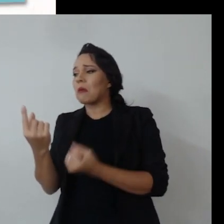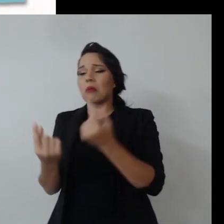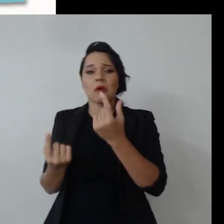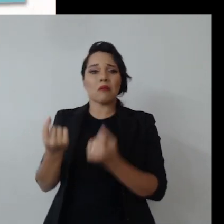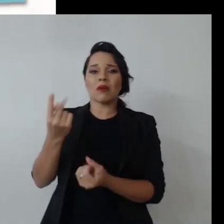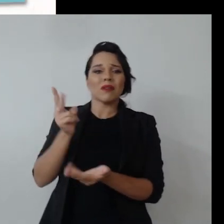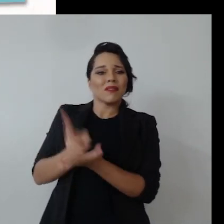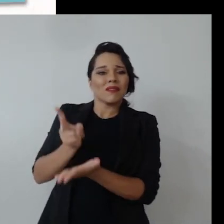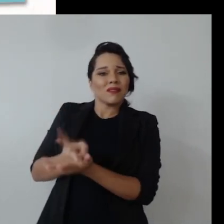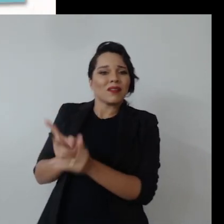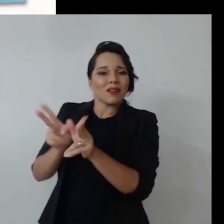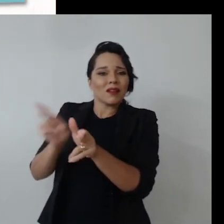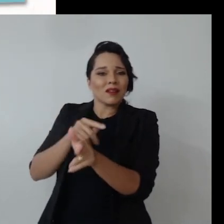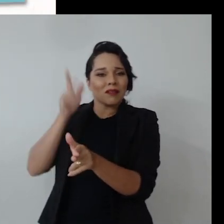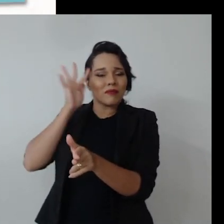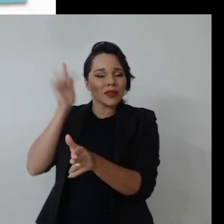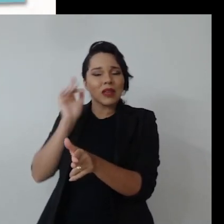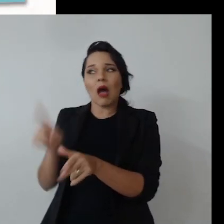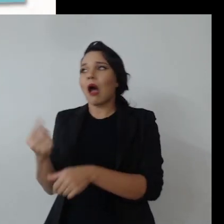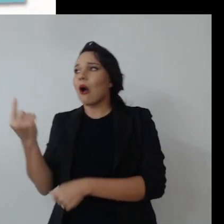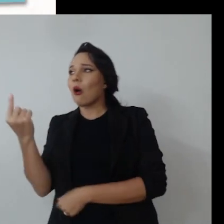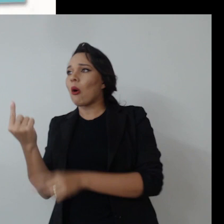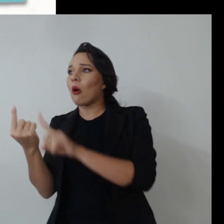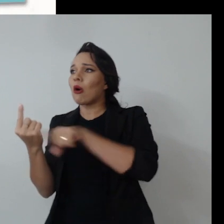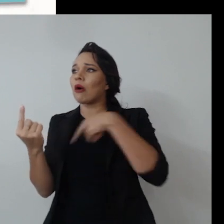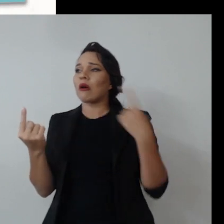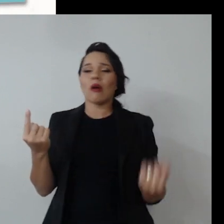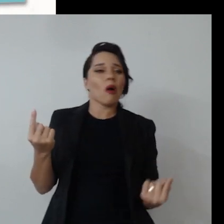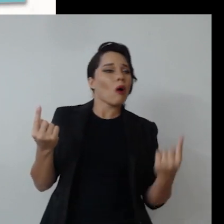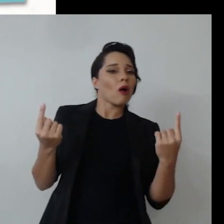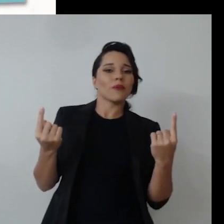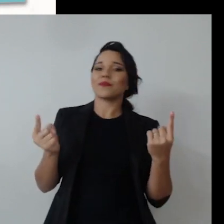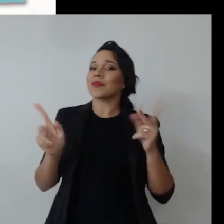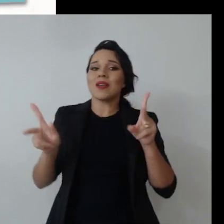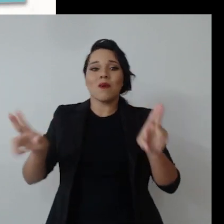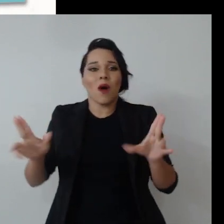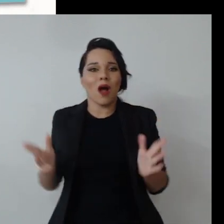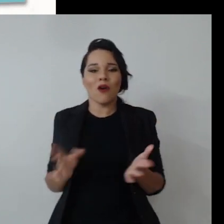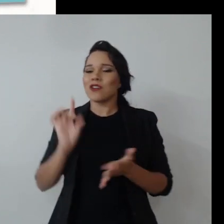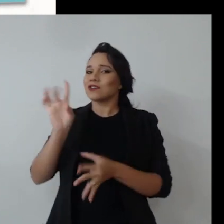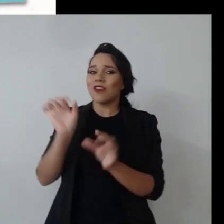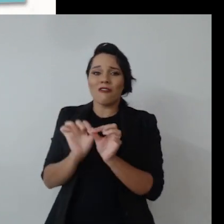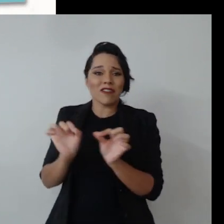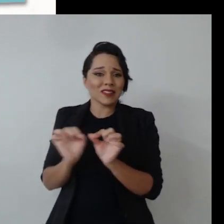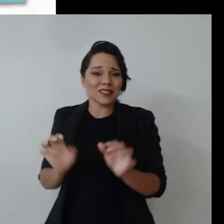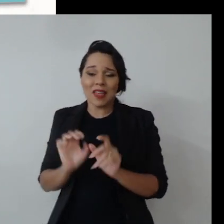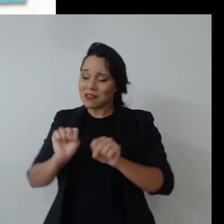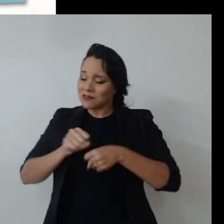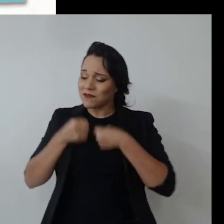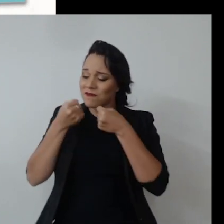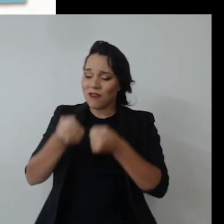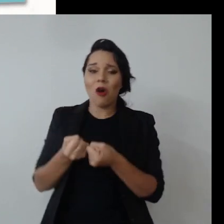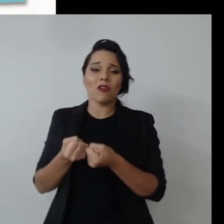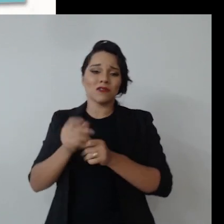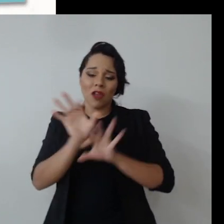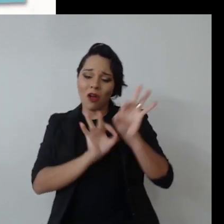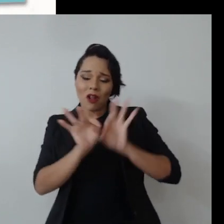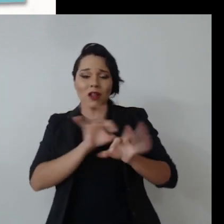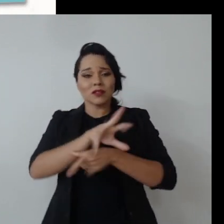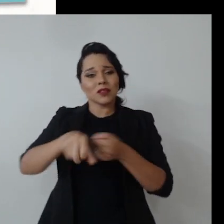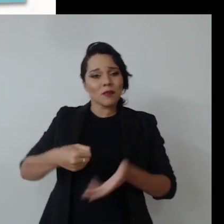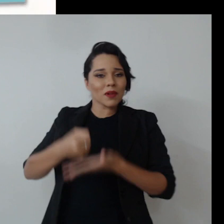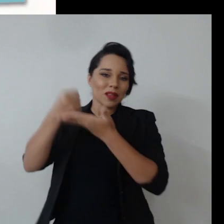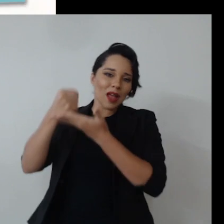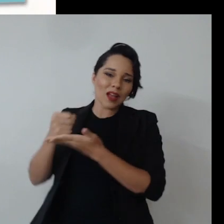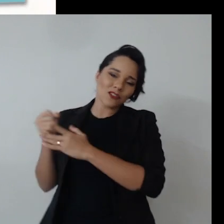outra. É a mesma coisa. Então, não dá para pensar que o ODS é uma coisa e ISD outra. É a mesma coisa. Só fazer esse esforço da governança e a